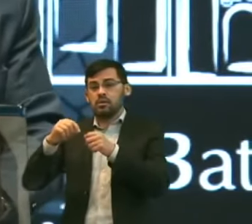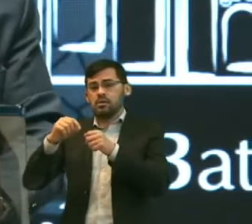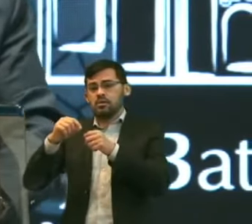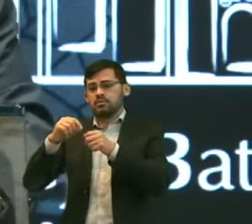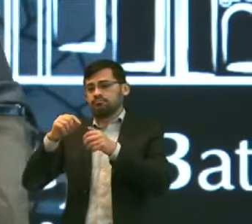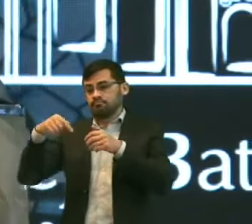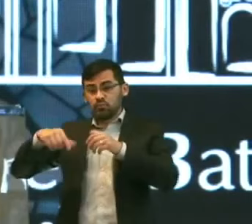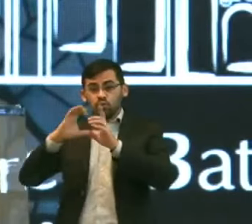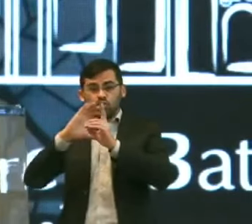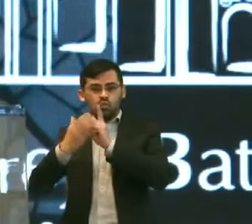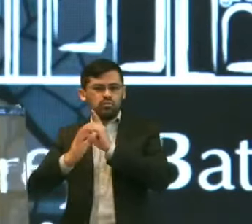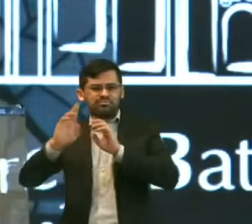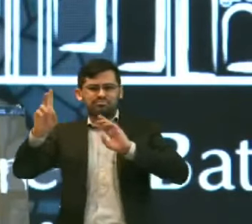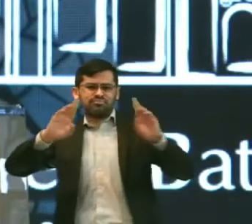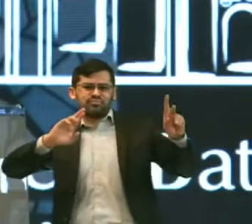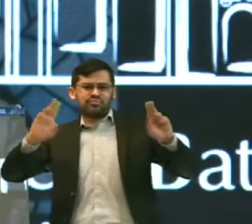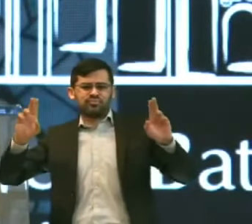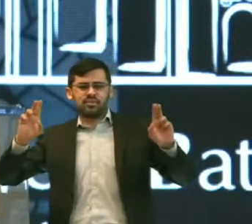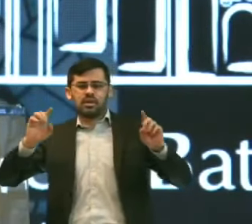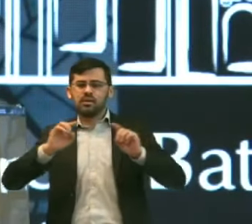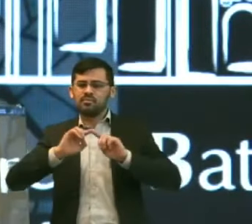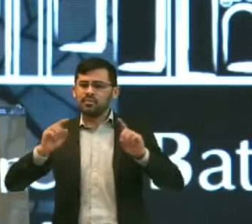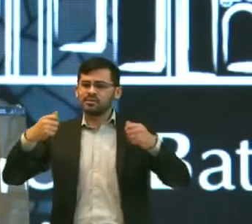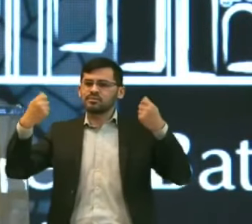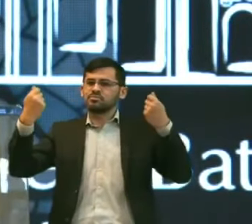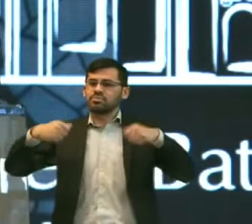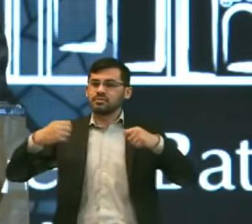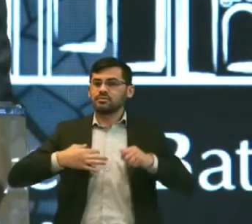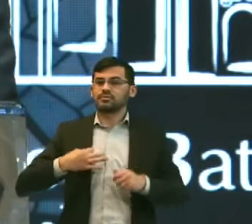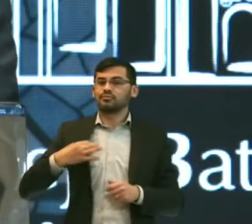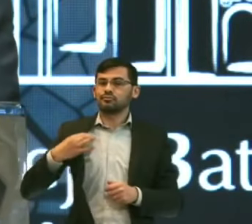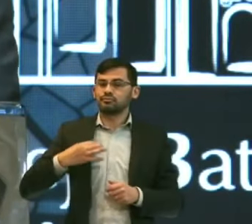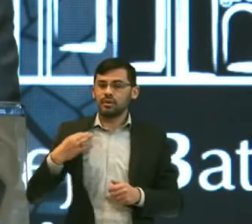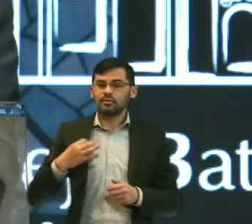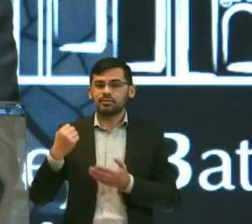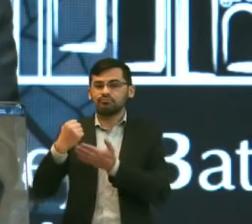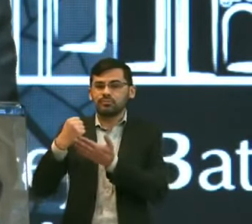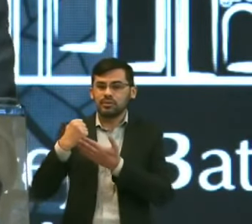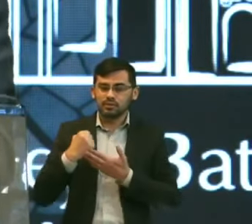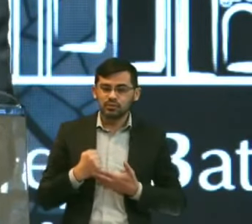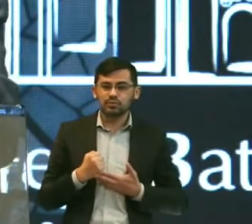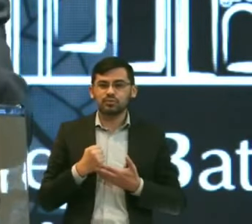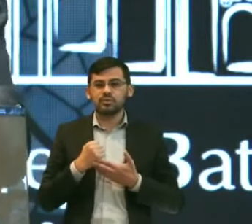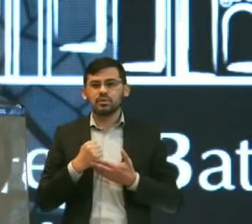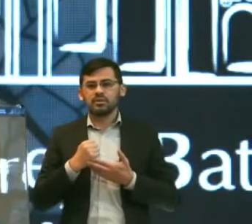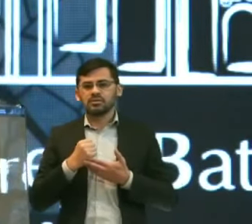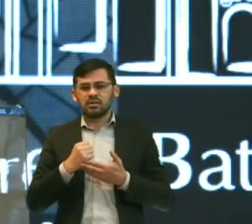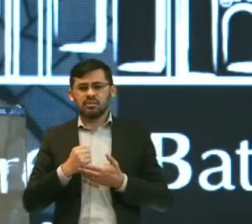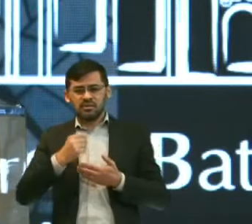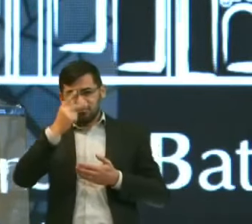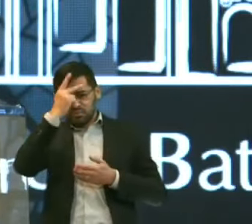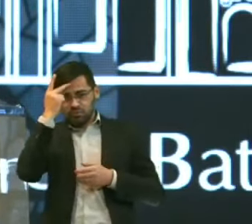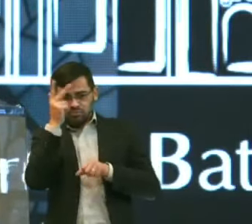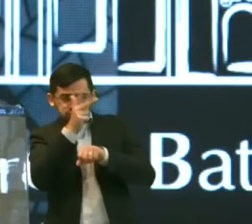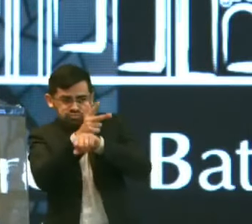Por mês Mas eu preciso De gente Aqui Gente para Editar